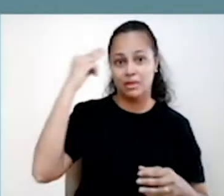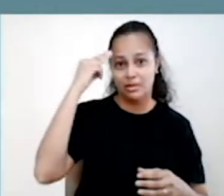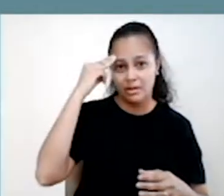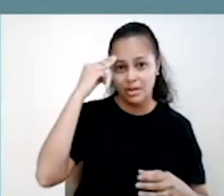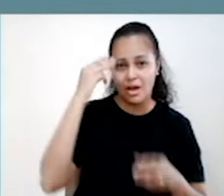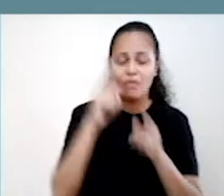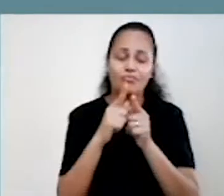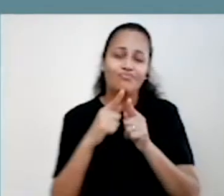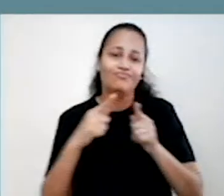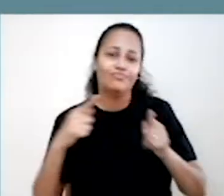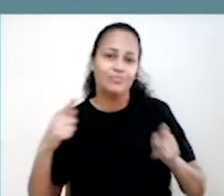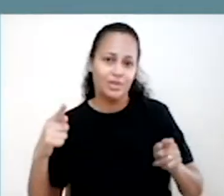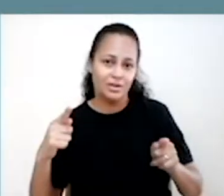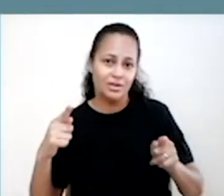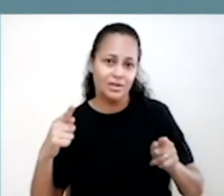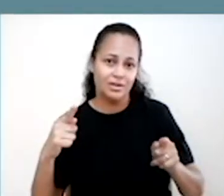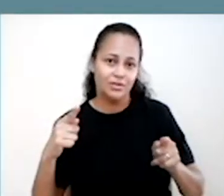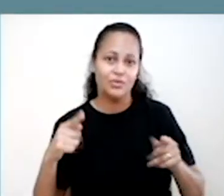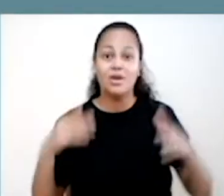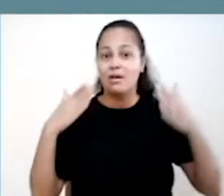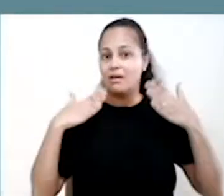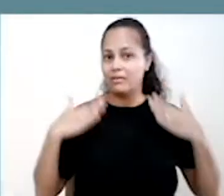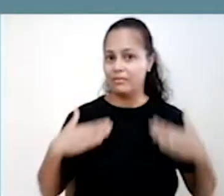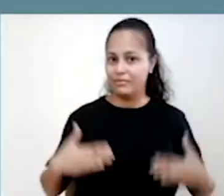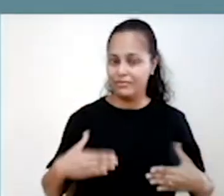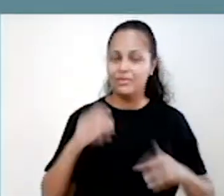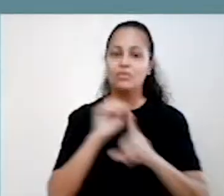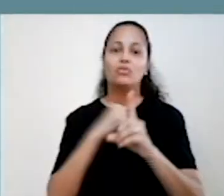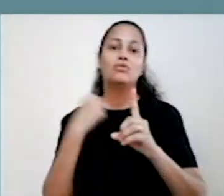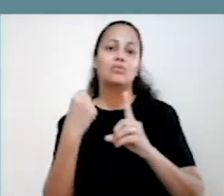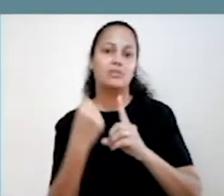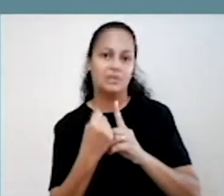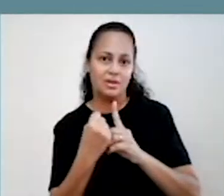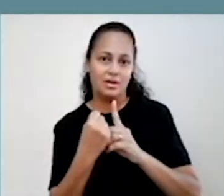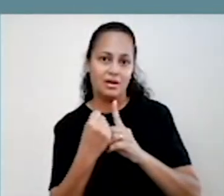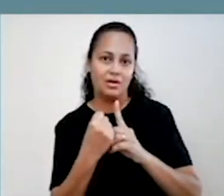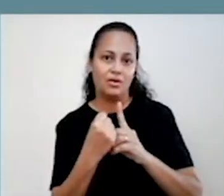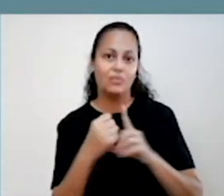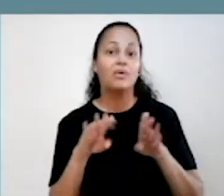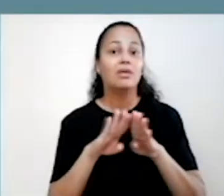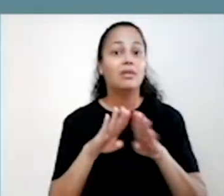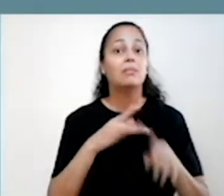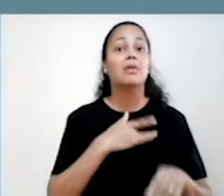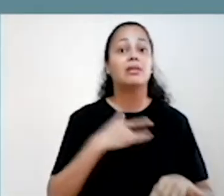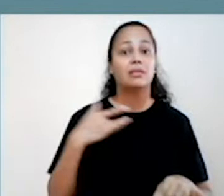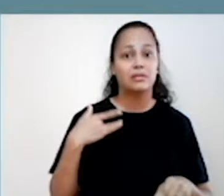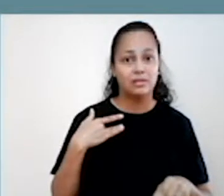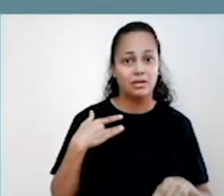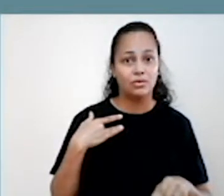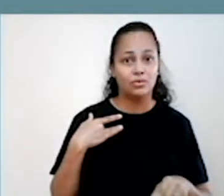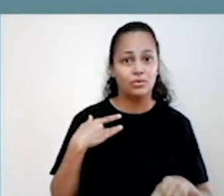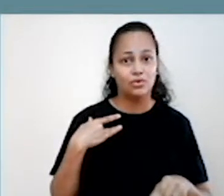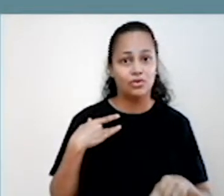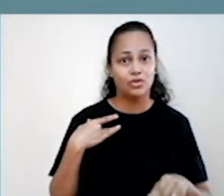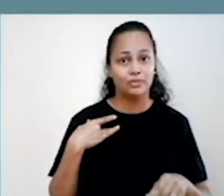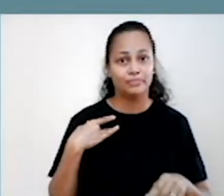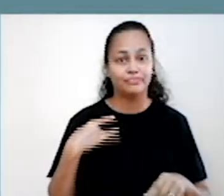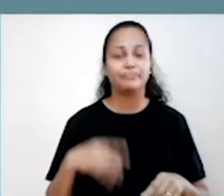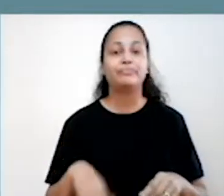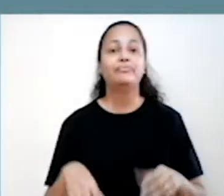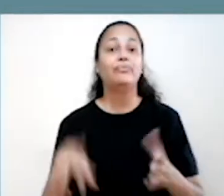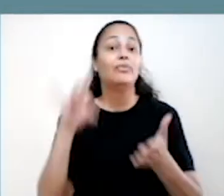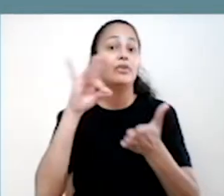estado de completo bem-estar físico, mental e social e é uma parte integrante da saúde. Ela é determinada por fatores